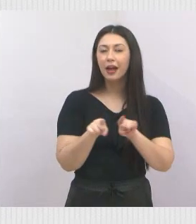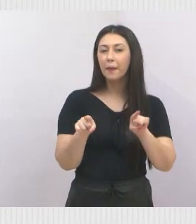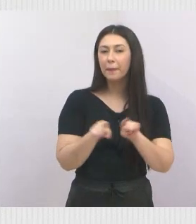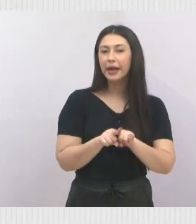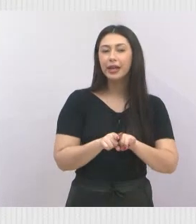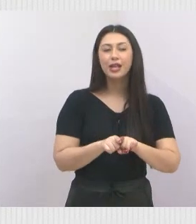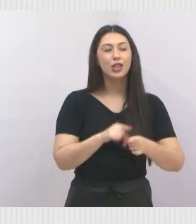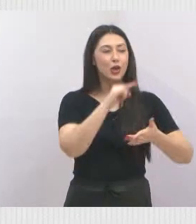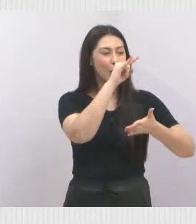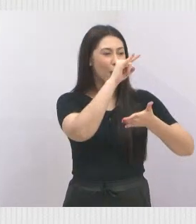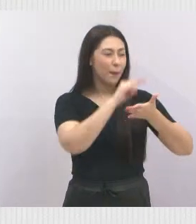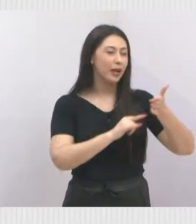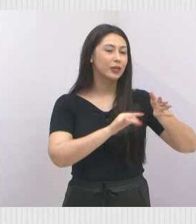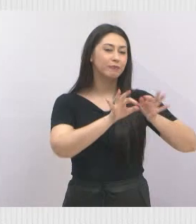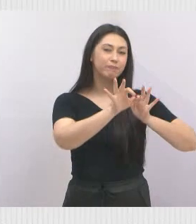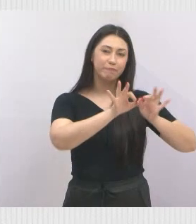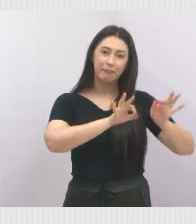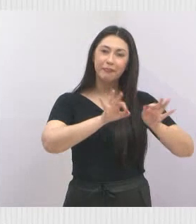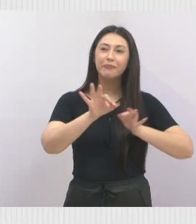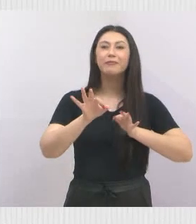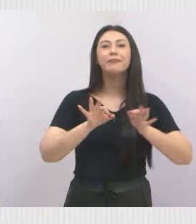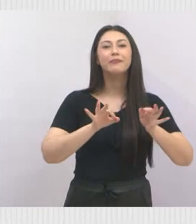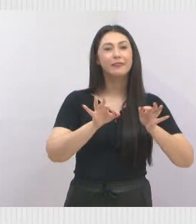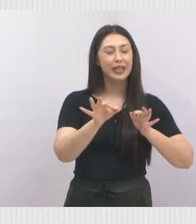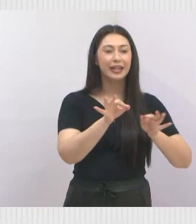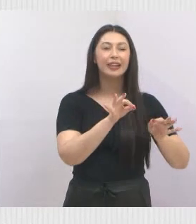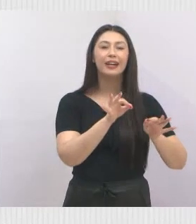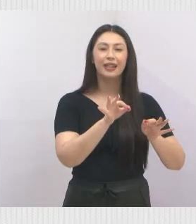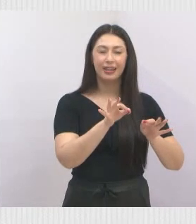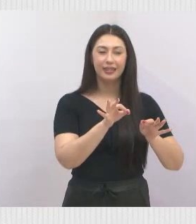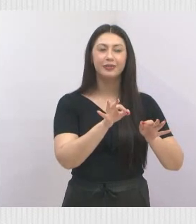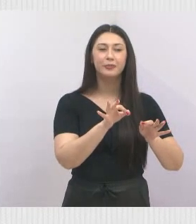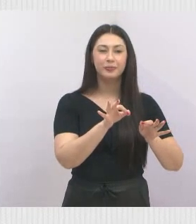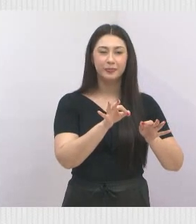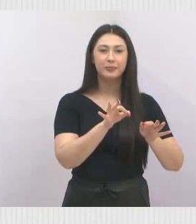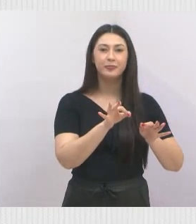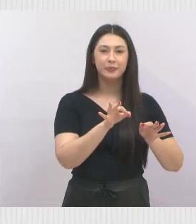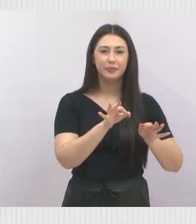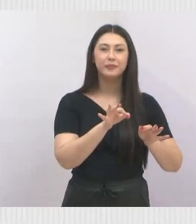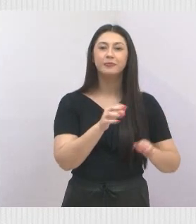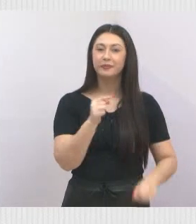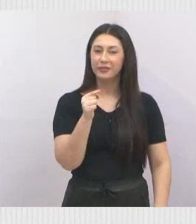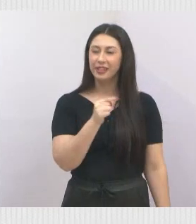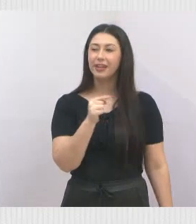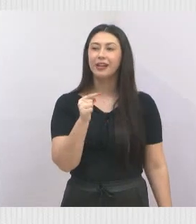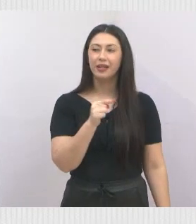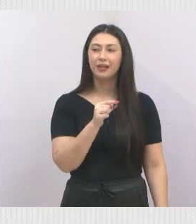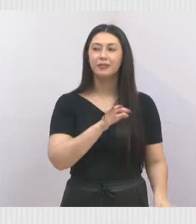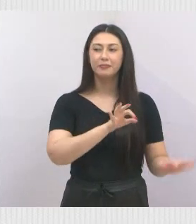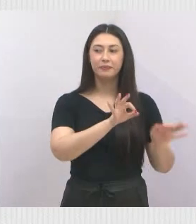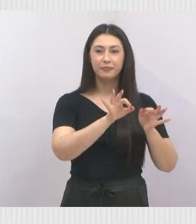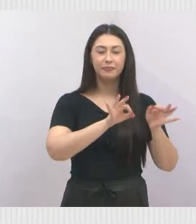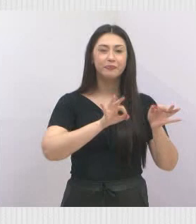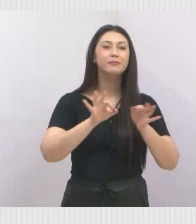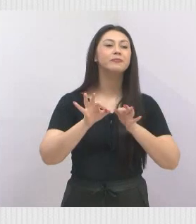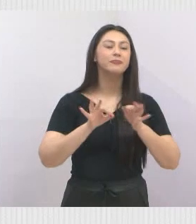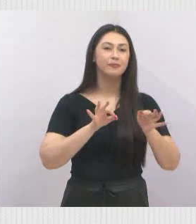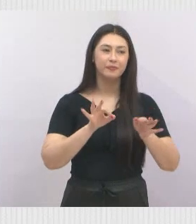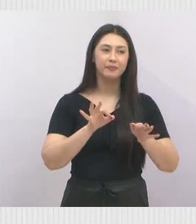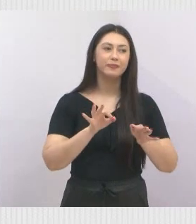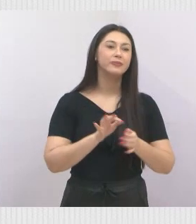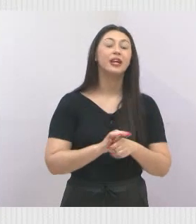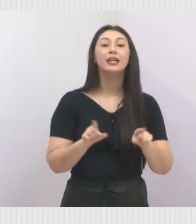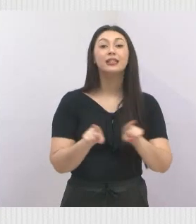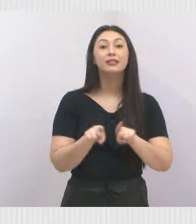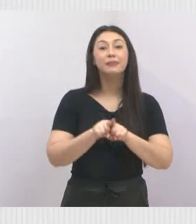regularização, terão o seu terreno regularizado. Quero agradecer em especial